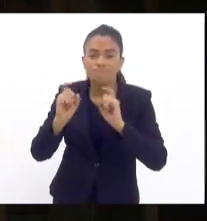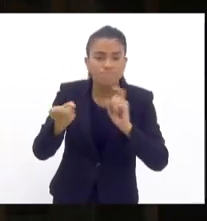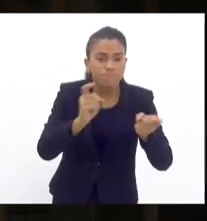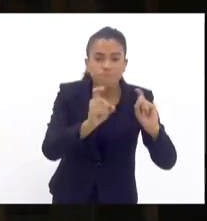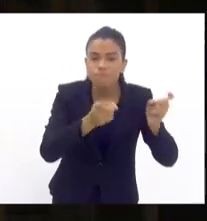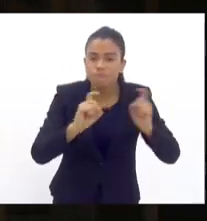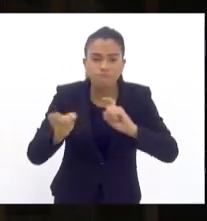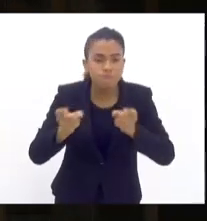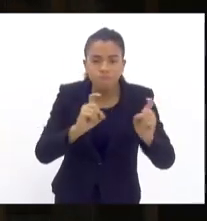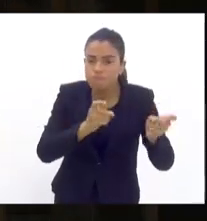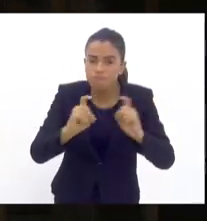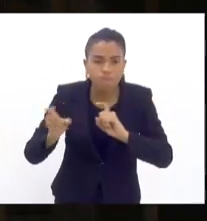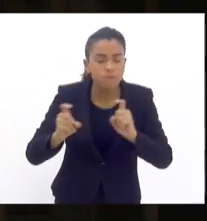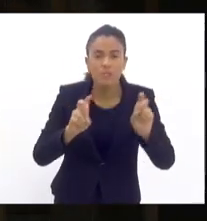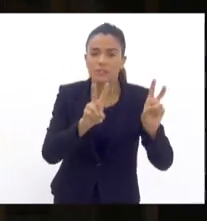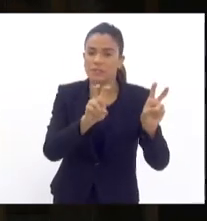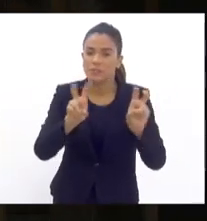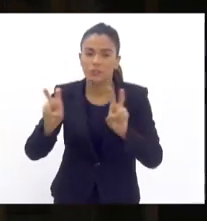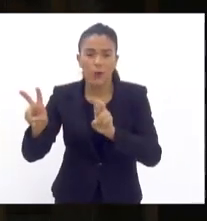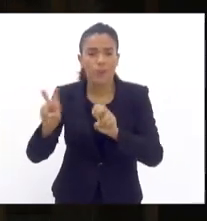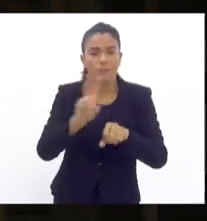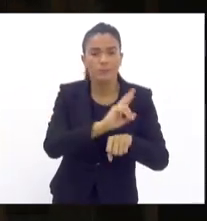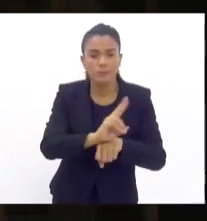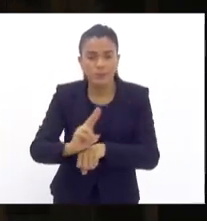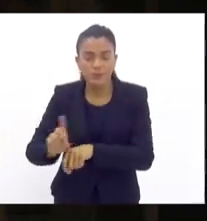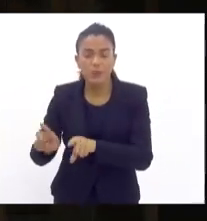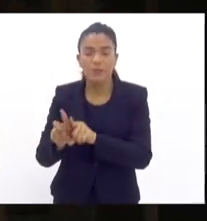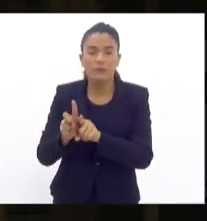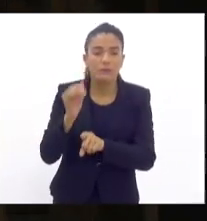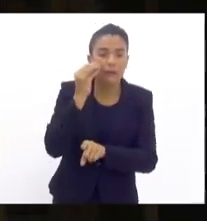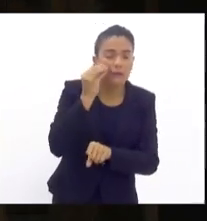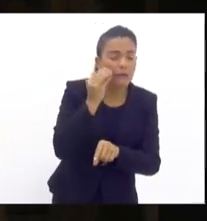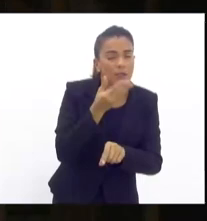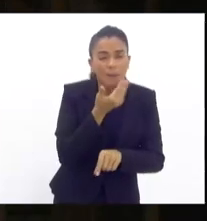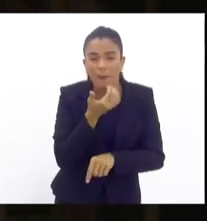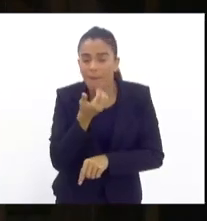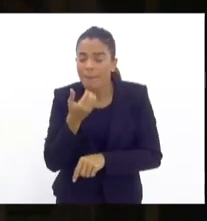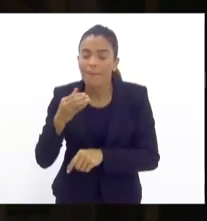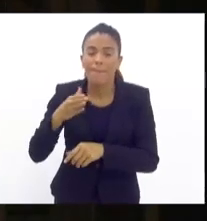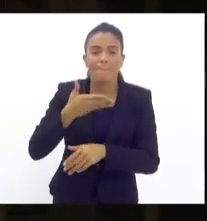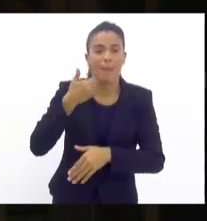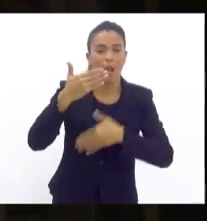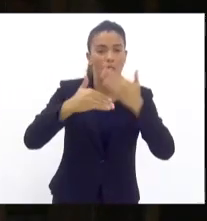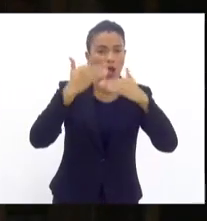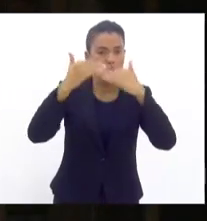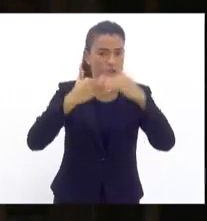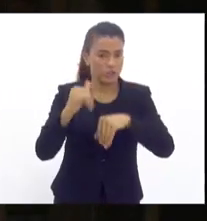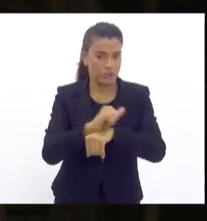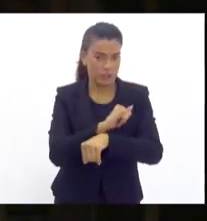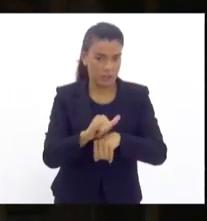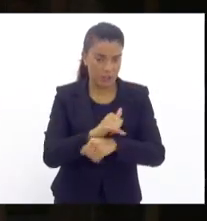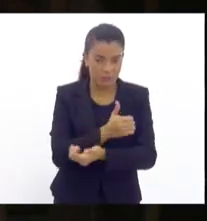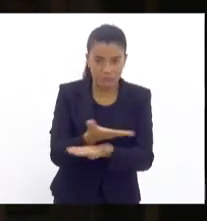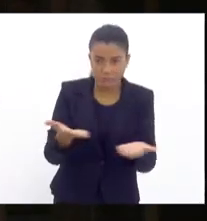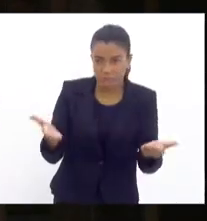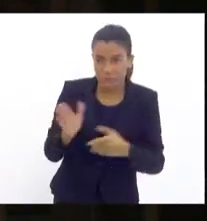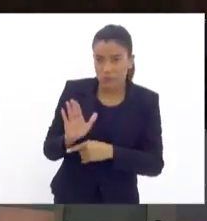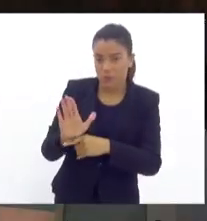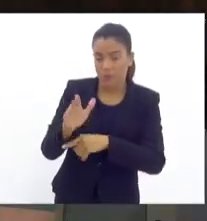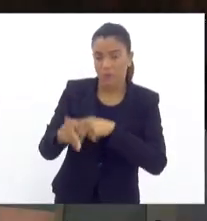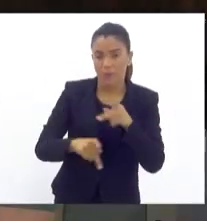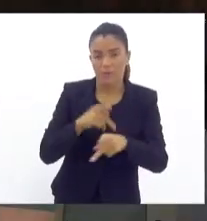debatendo questões de segurança e buscando melhores estratégias para servir à população. Muito obrigada.